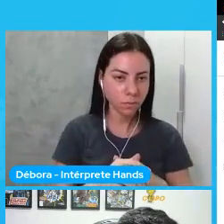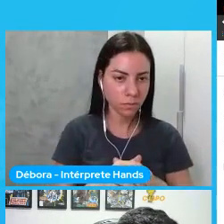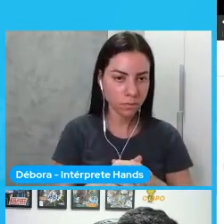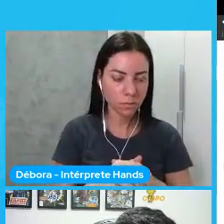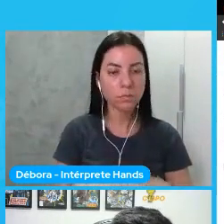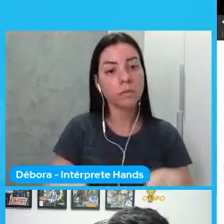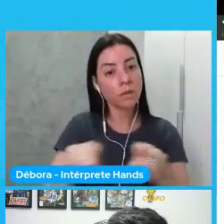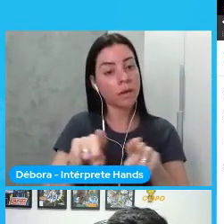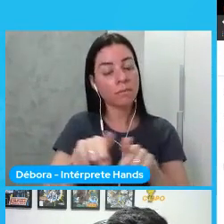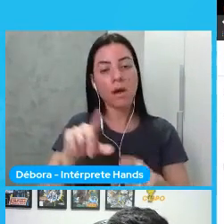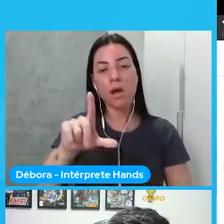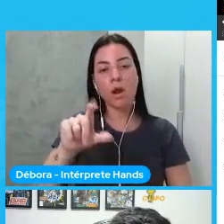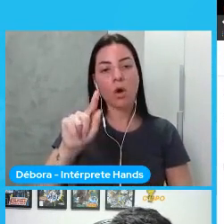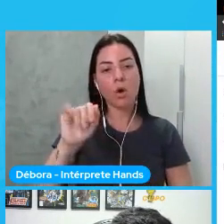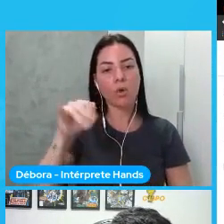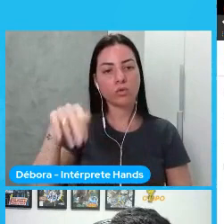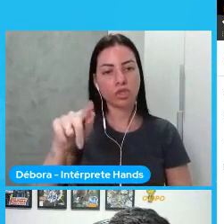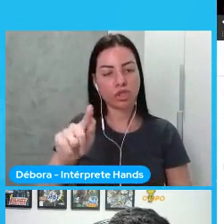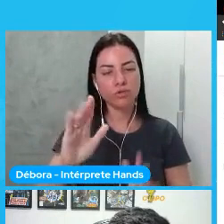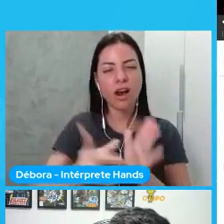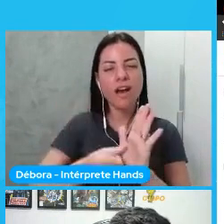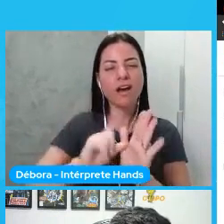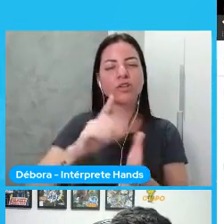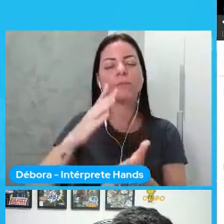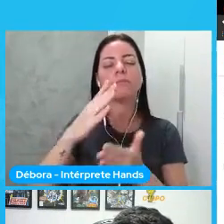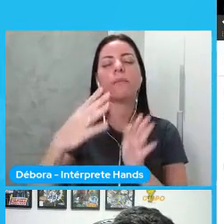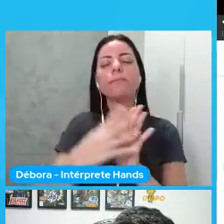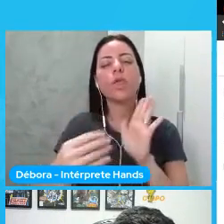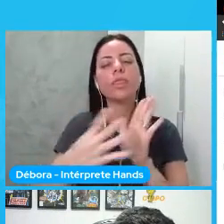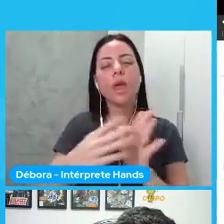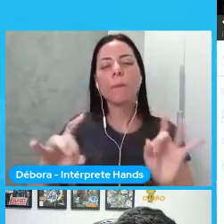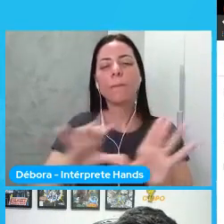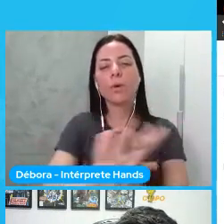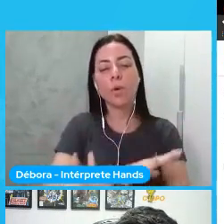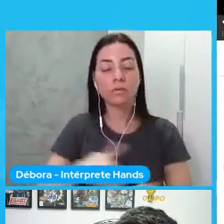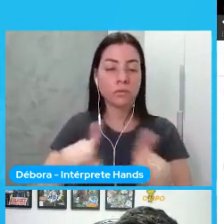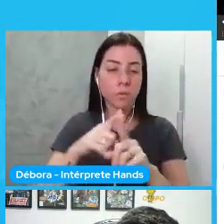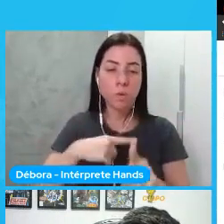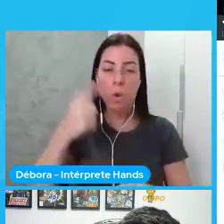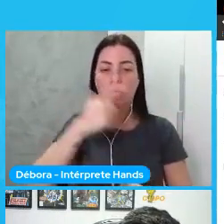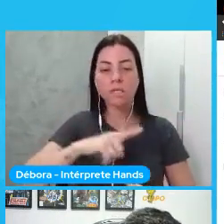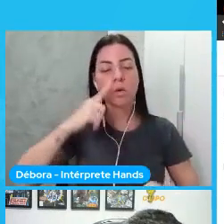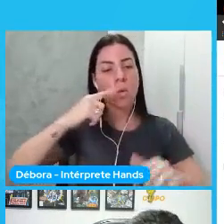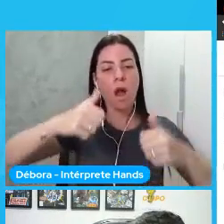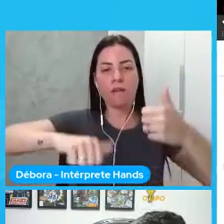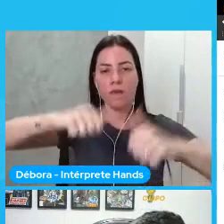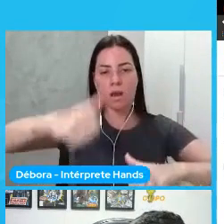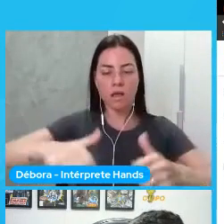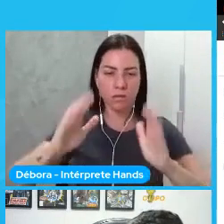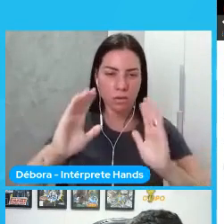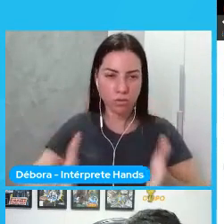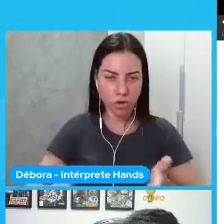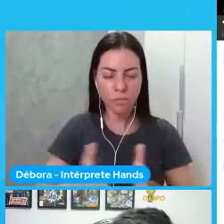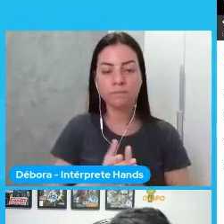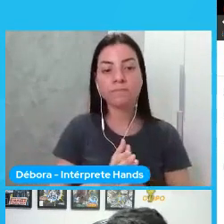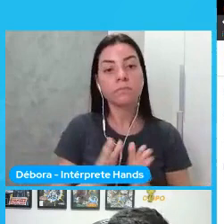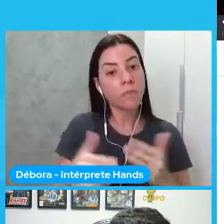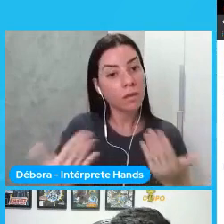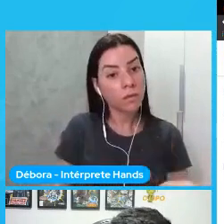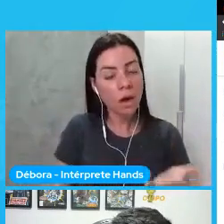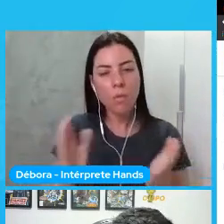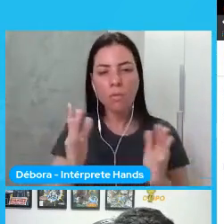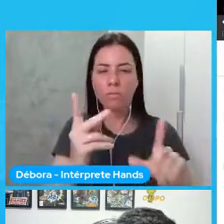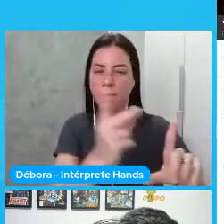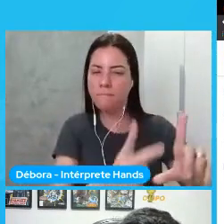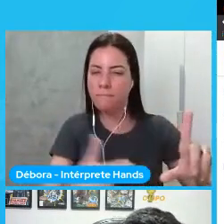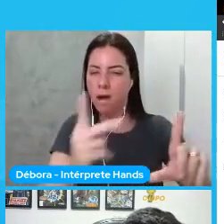faço o load daquele modelo treinado e faço a avaliação né então eu gero dado as imagens que